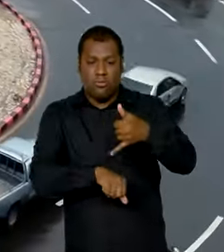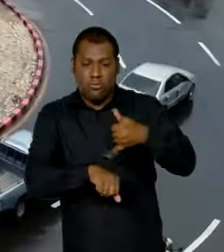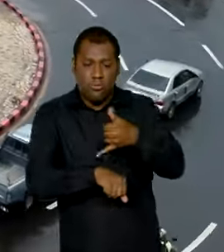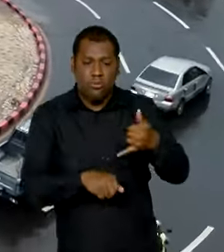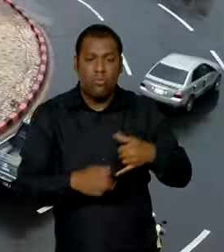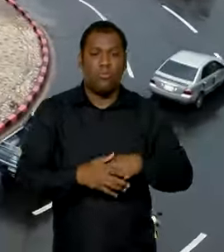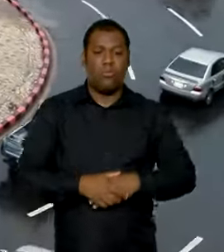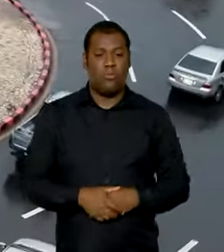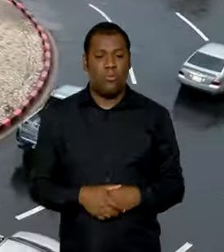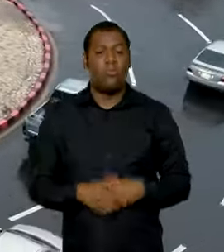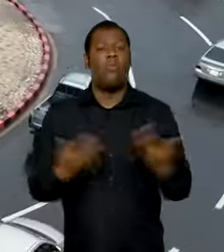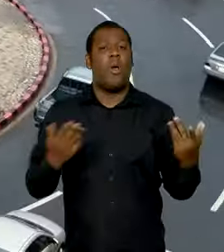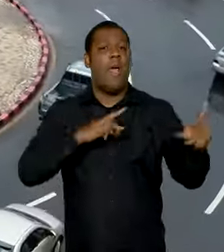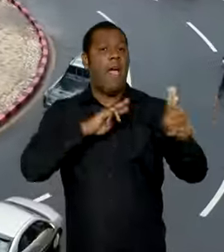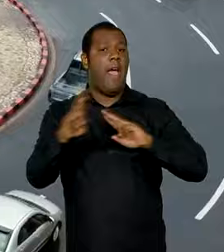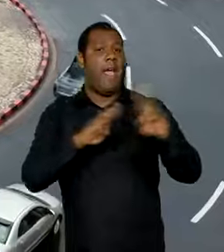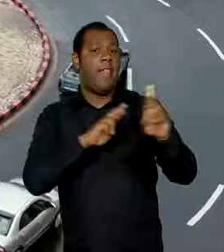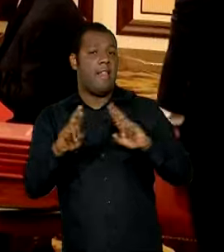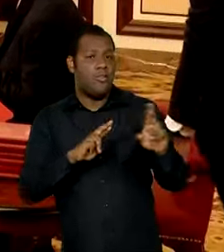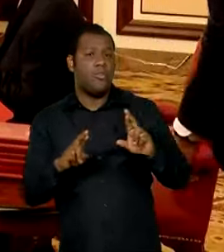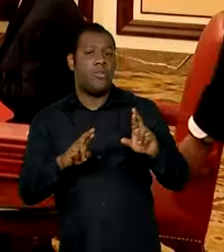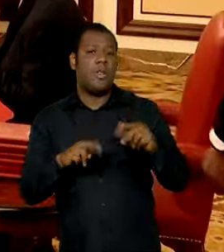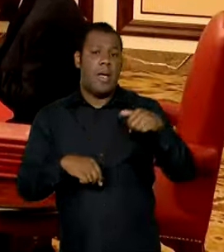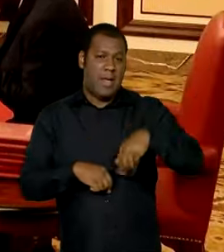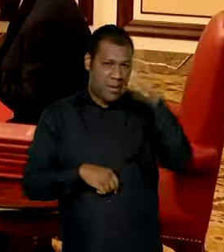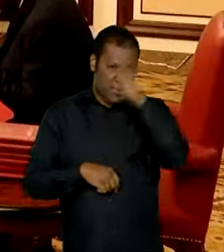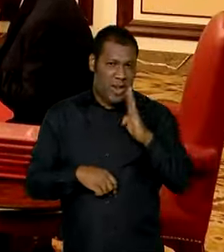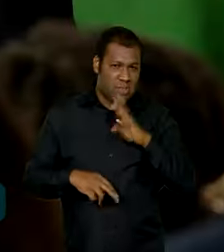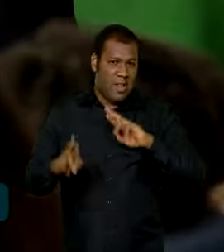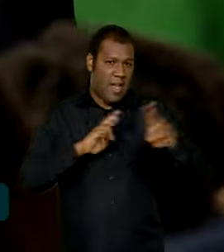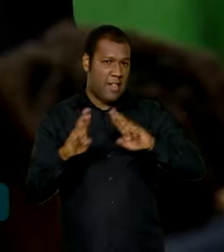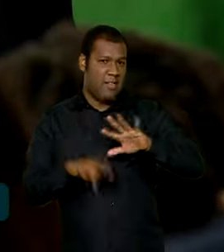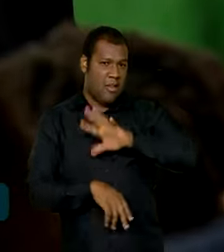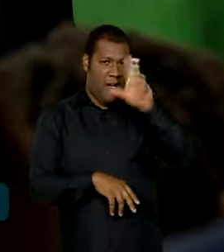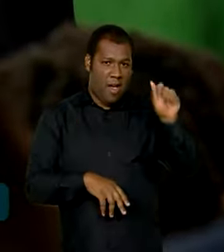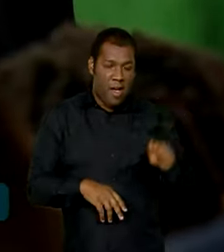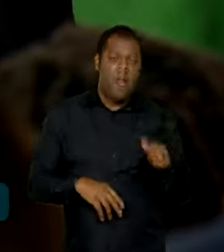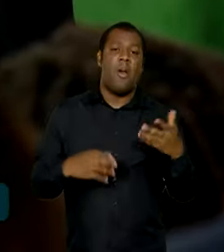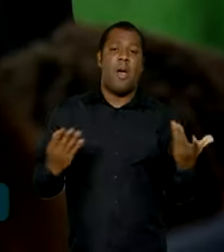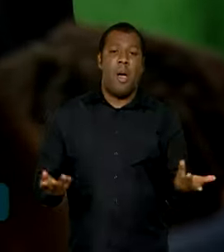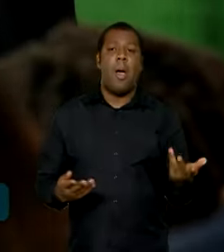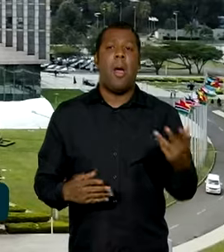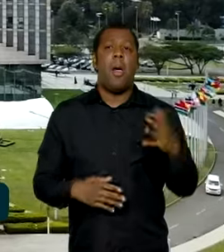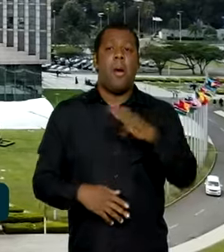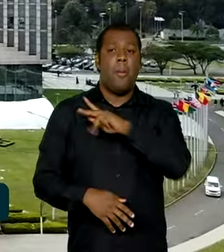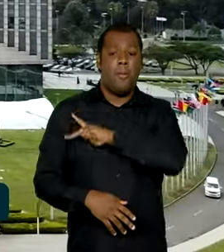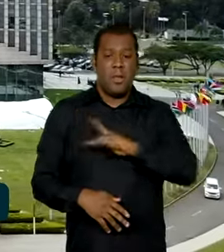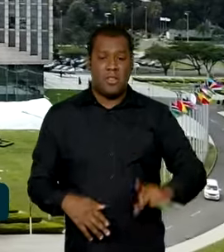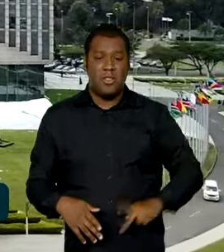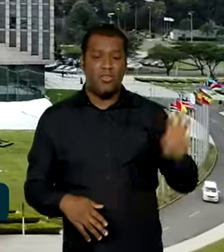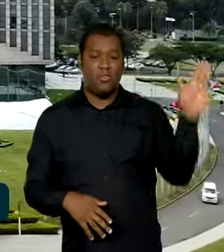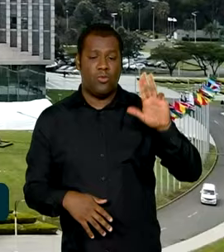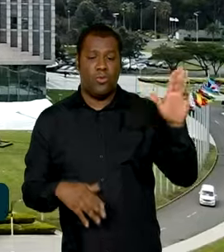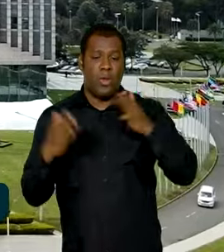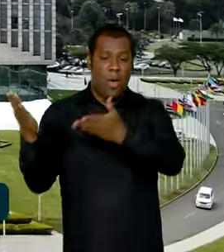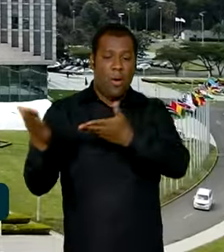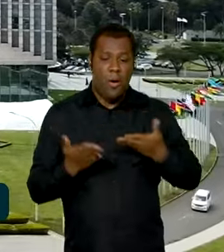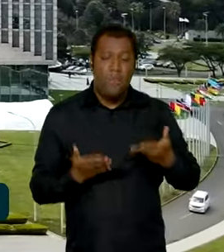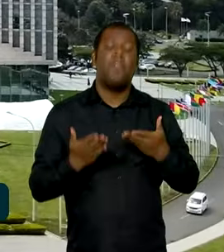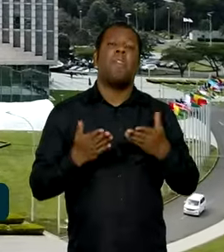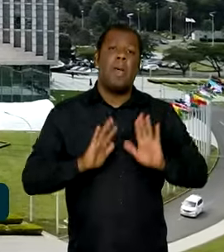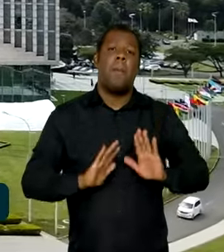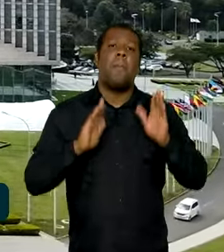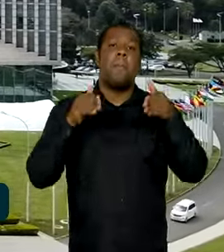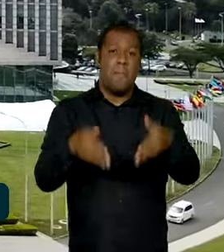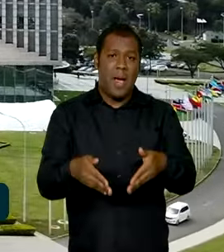Com a retomada das relações com o continente, o presidente Lula foi convidado a participar em Addis Abeba da cúpula de chefes de